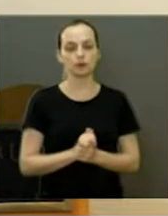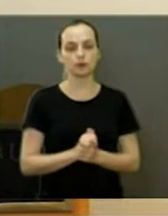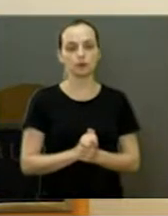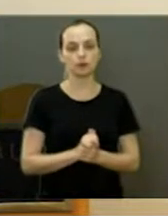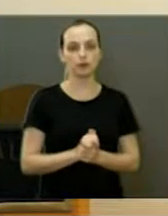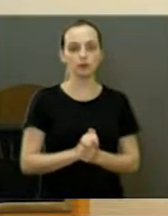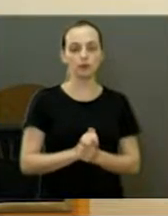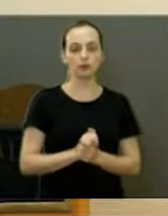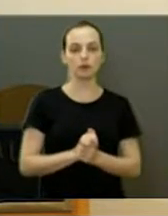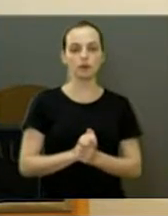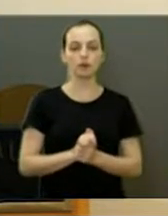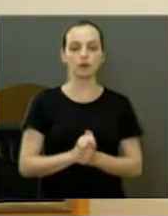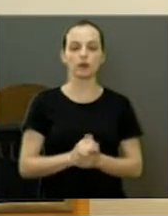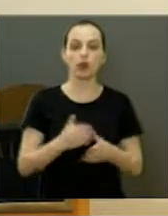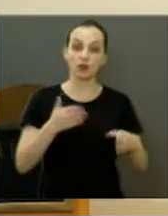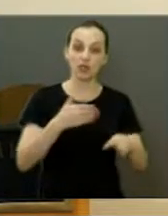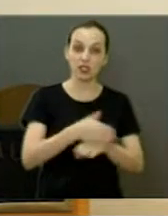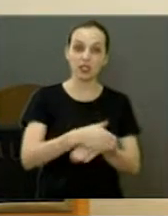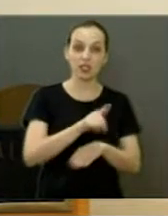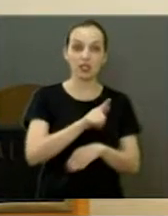Visita em Guatapará.